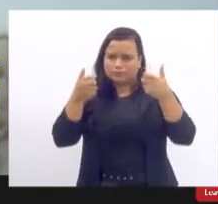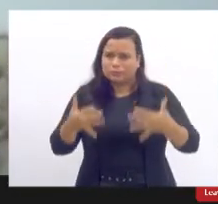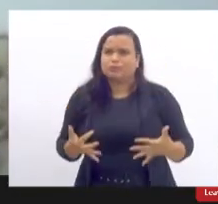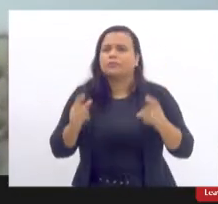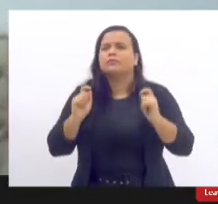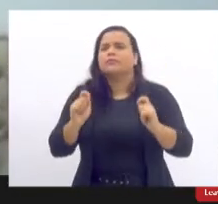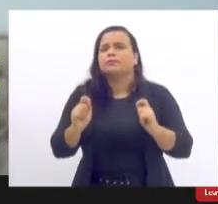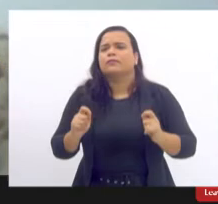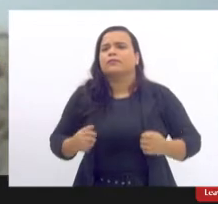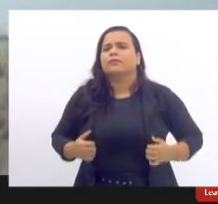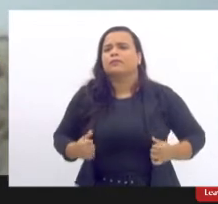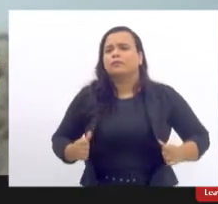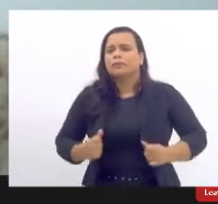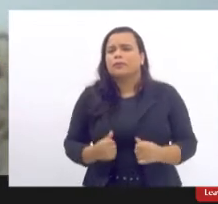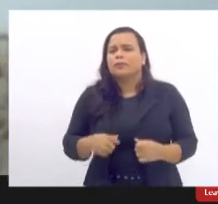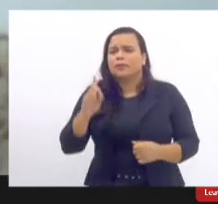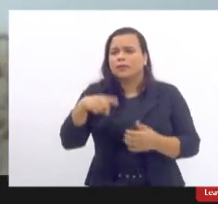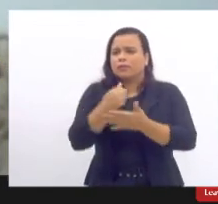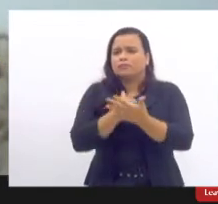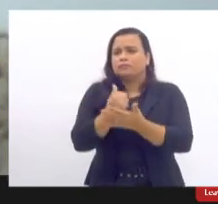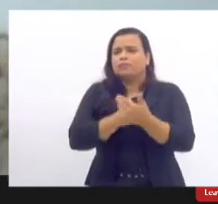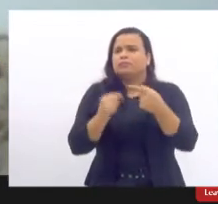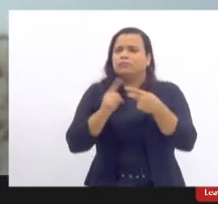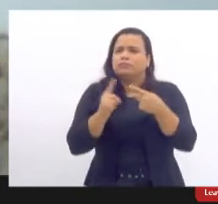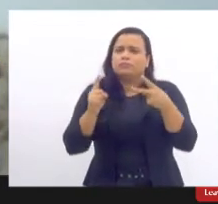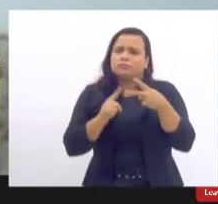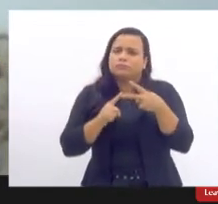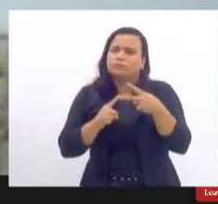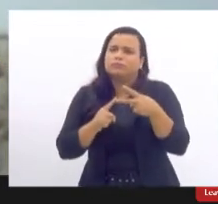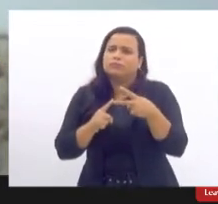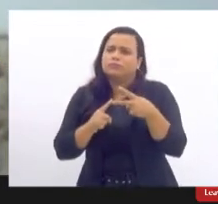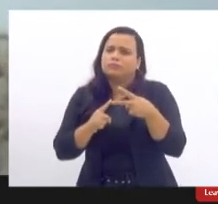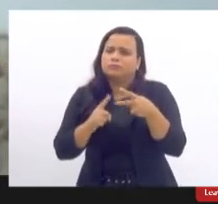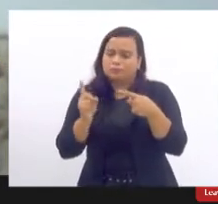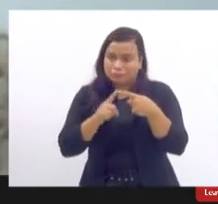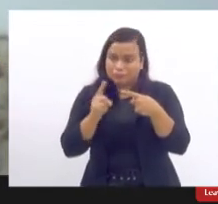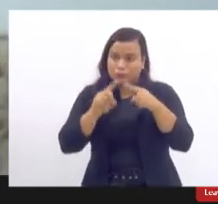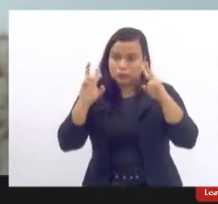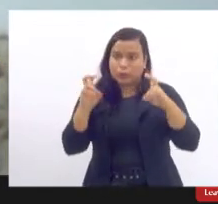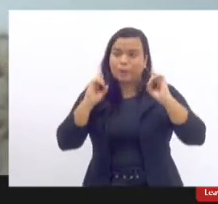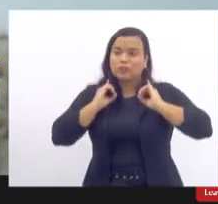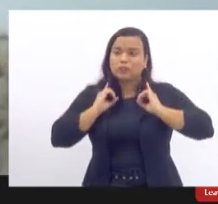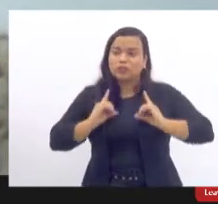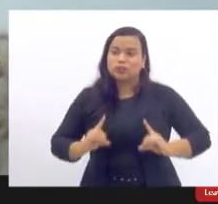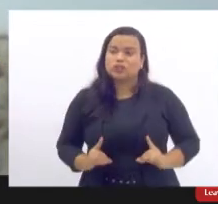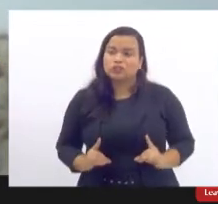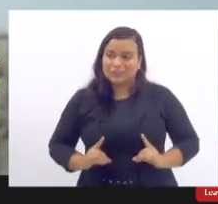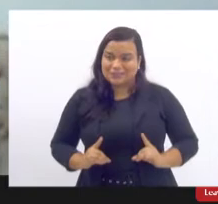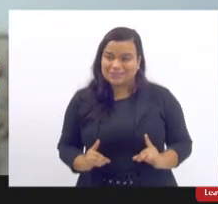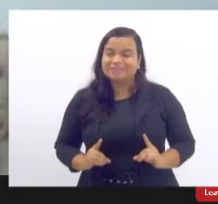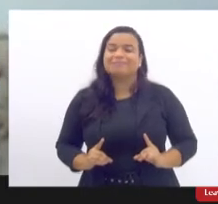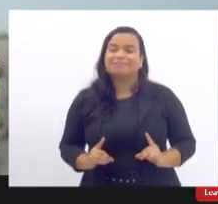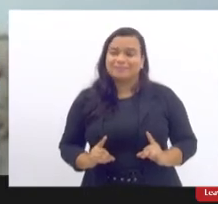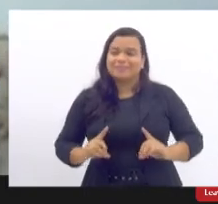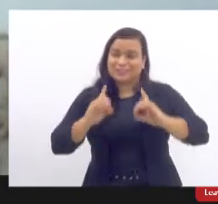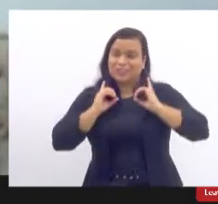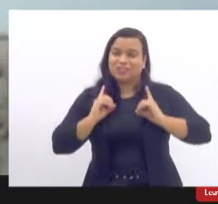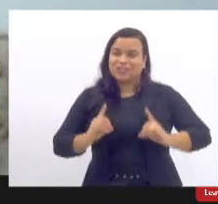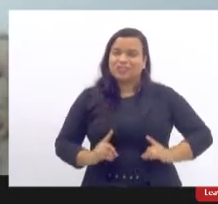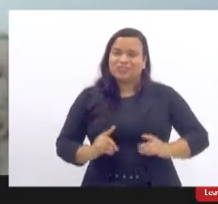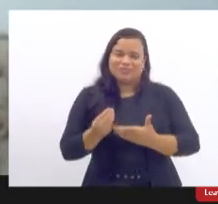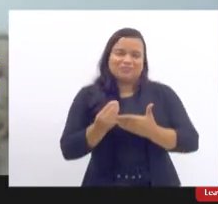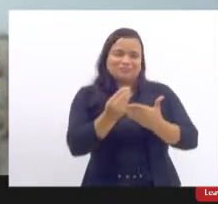aqui são basicamente dois eixos. Primeiro, da dignidade, que isso pode conferir essa